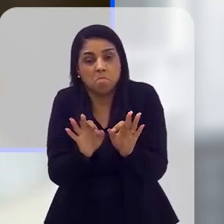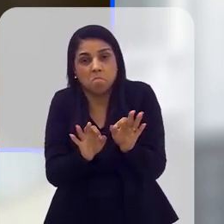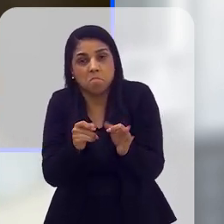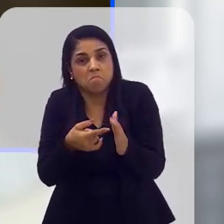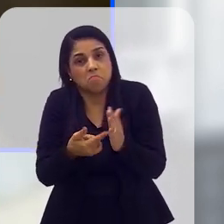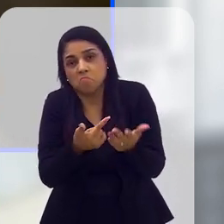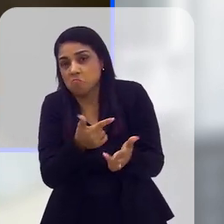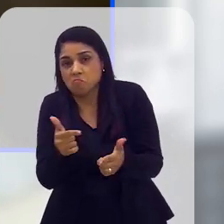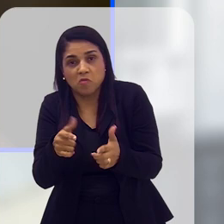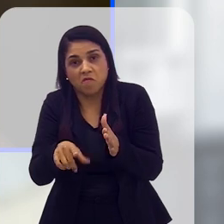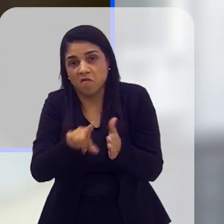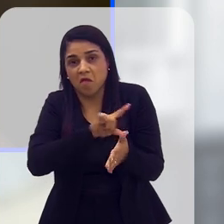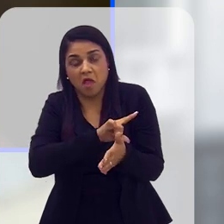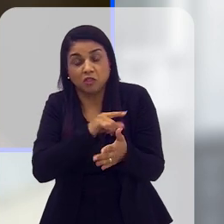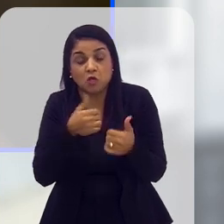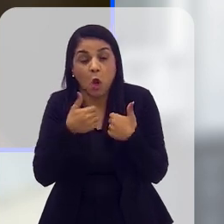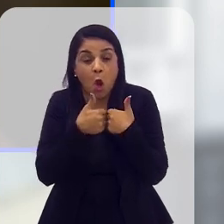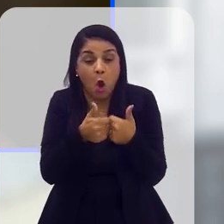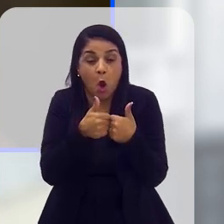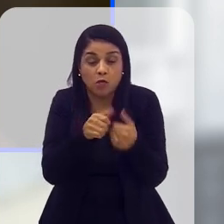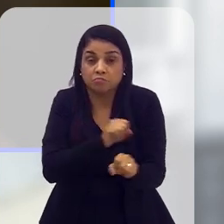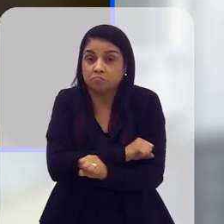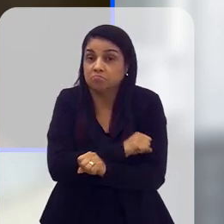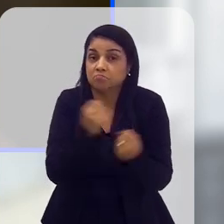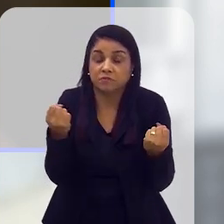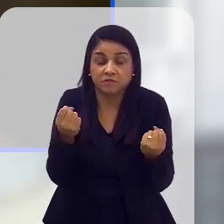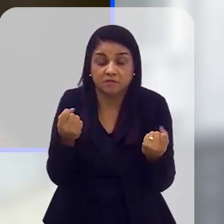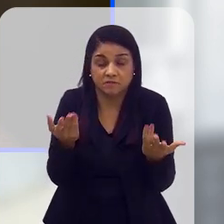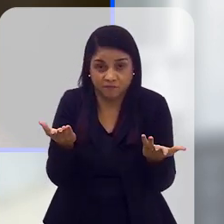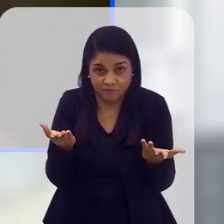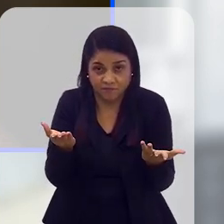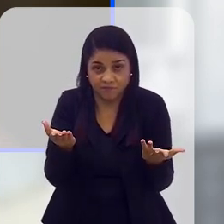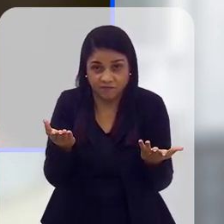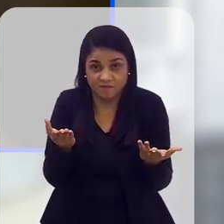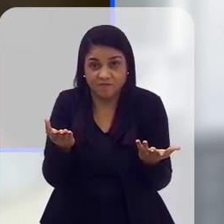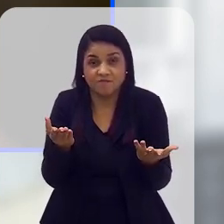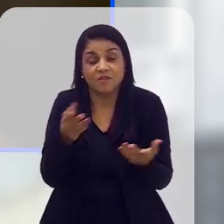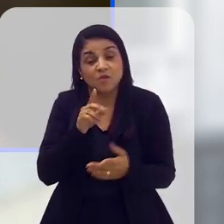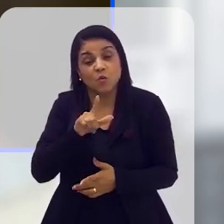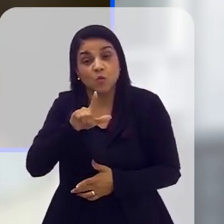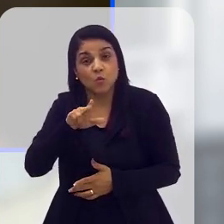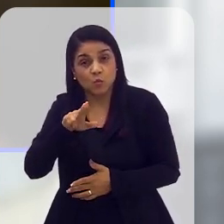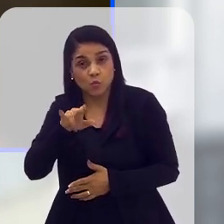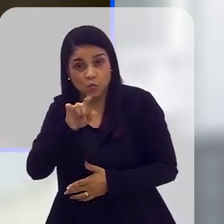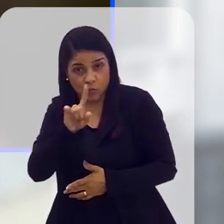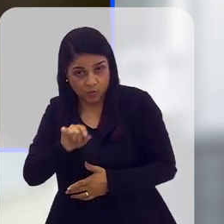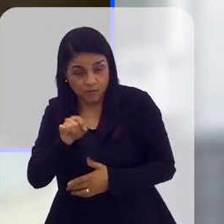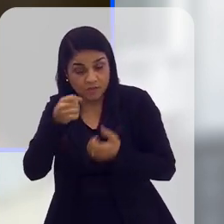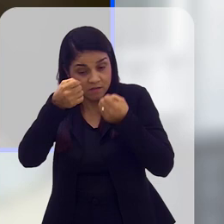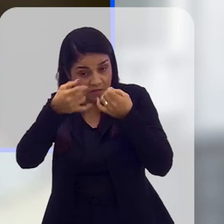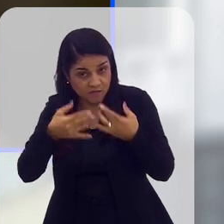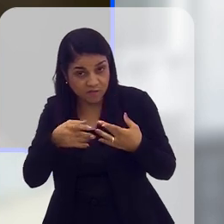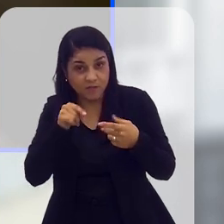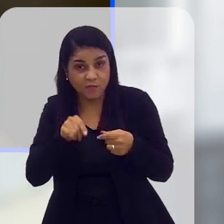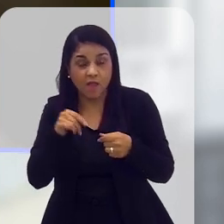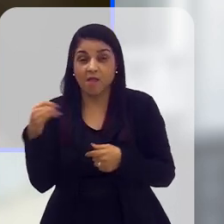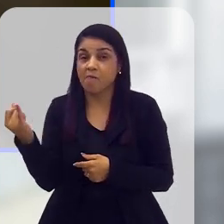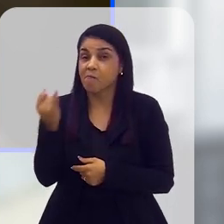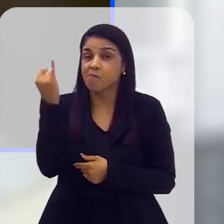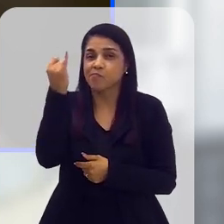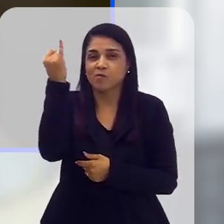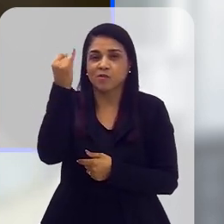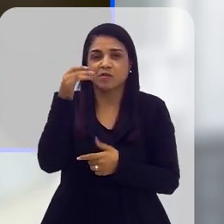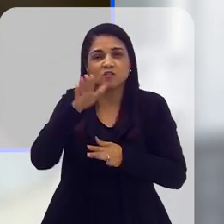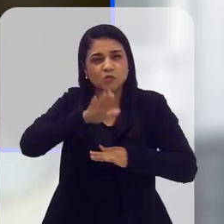sem planejamento nem para o ônibus, quanto mais para o carro. E isso que o Luiz Marques salientou é